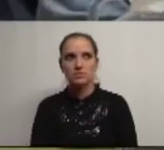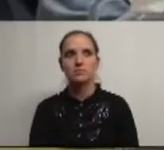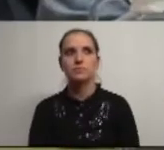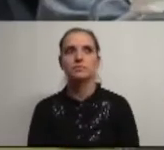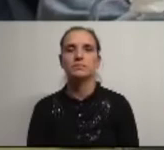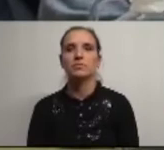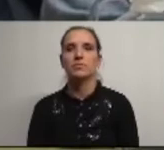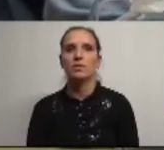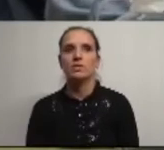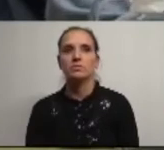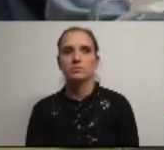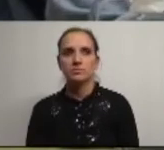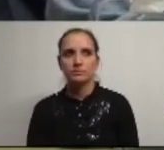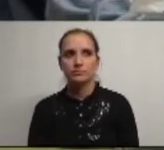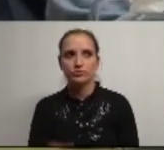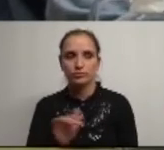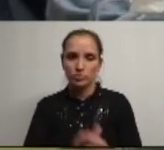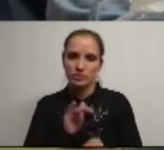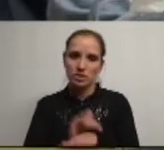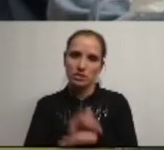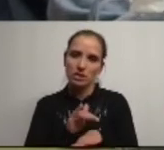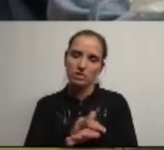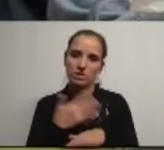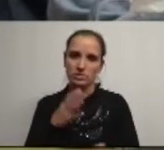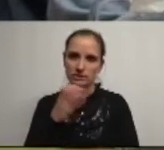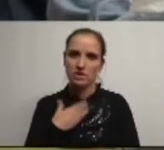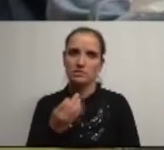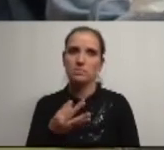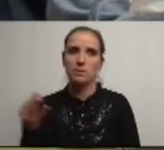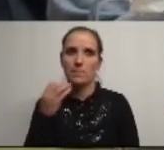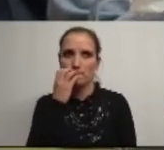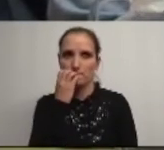Presidente tem agora a palavra o representante do CDSPP